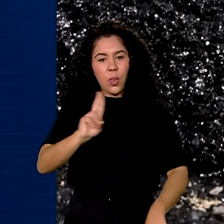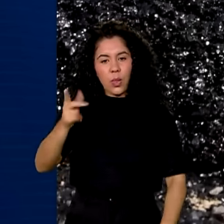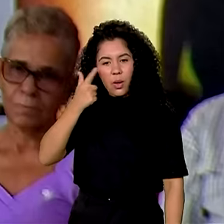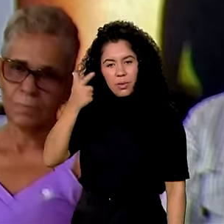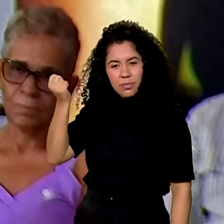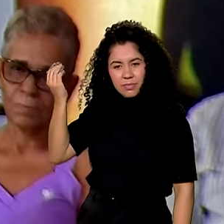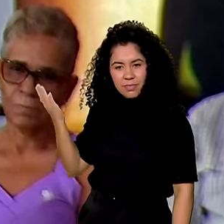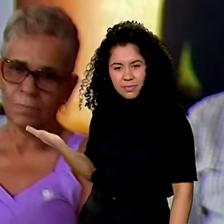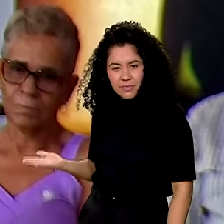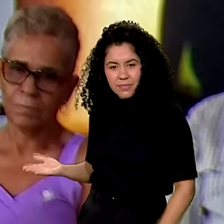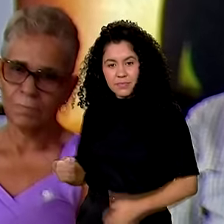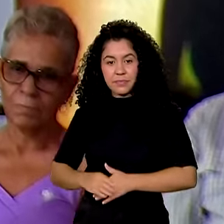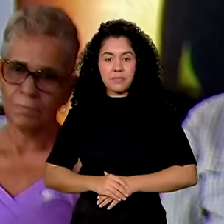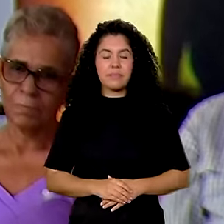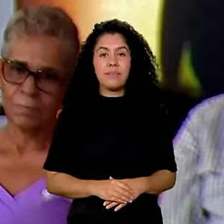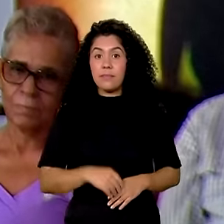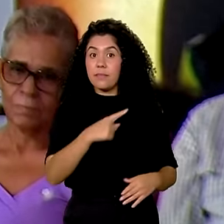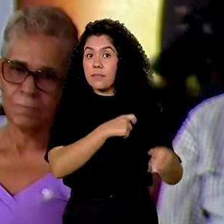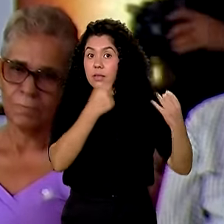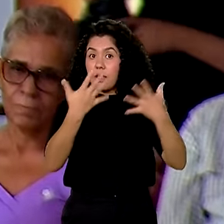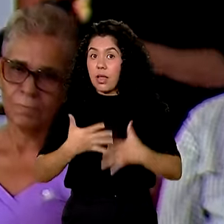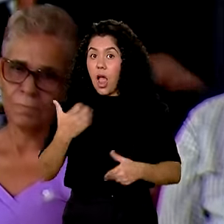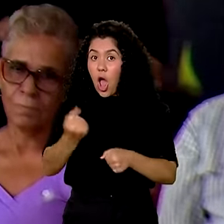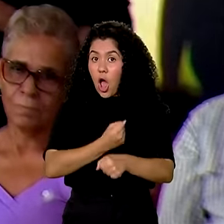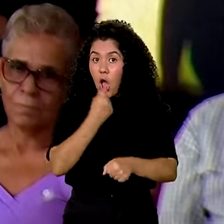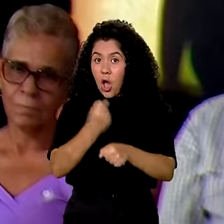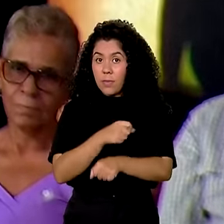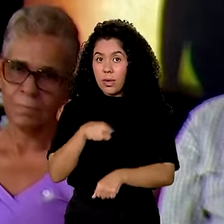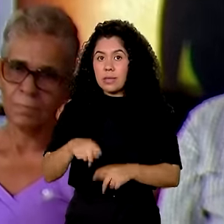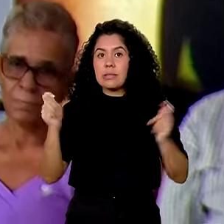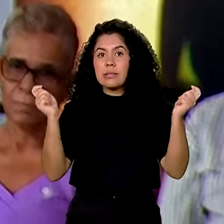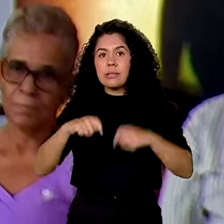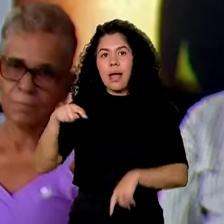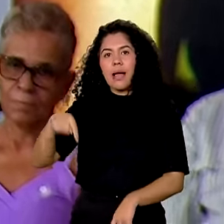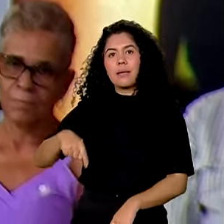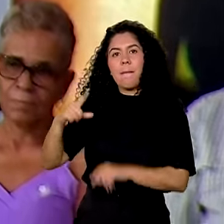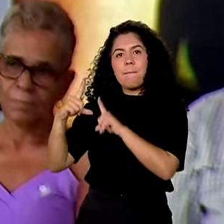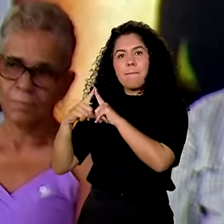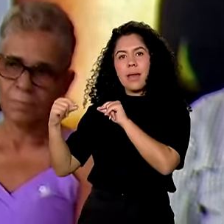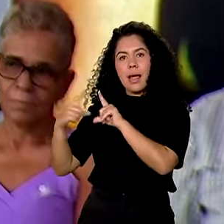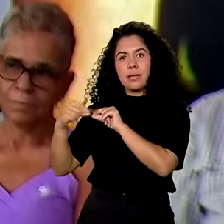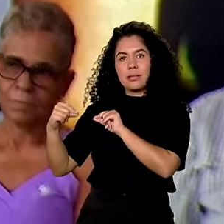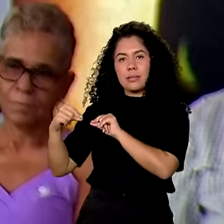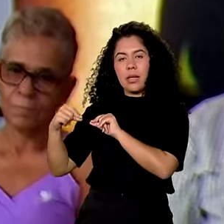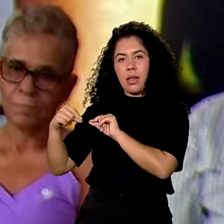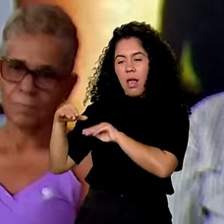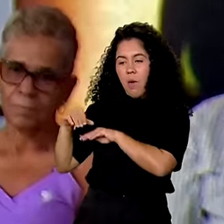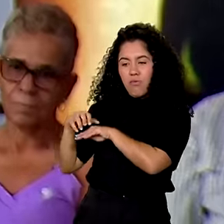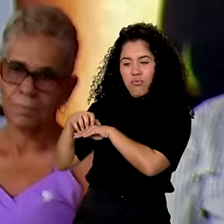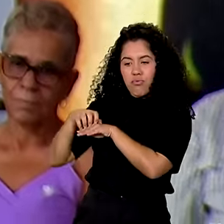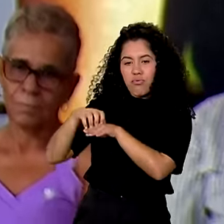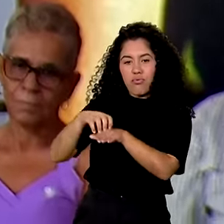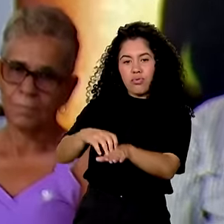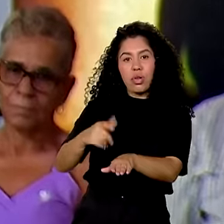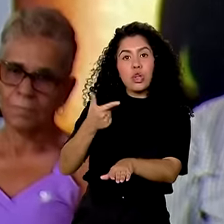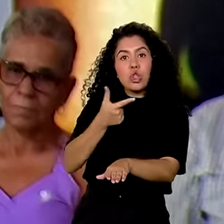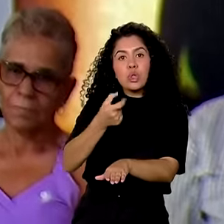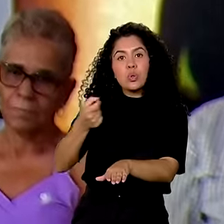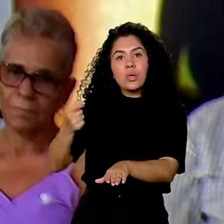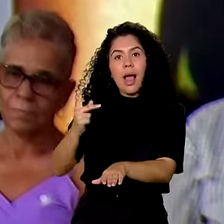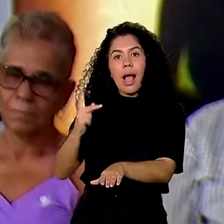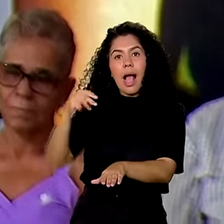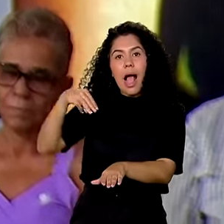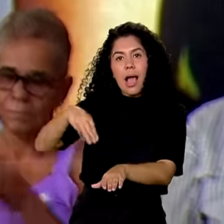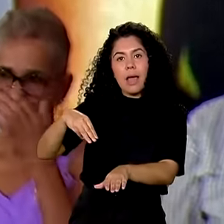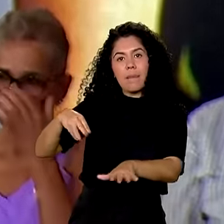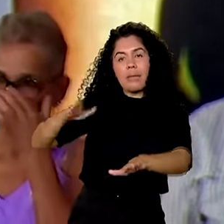Bárbara. Essa obra vai aproximar Brasília em 200 quilômetros do litoral sul da Bahia. O